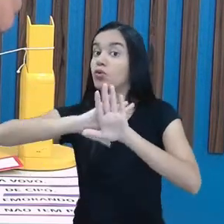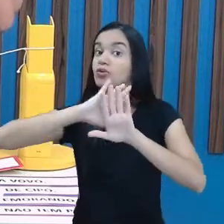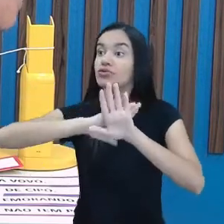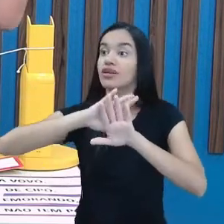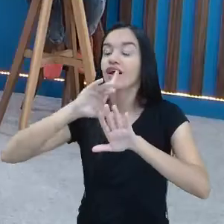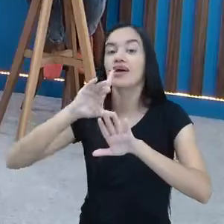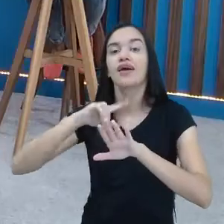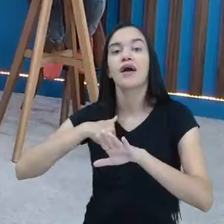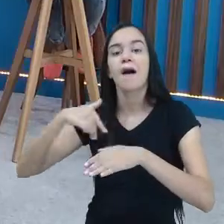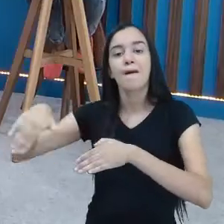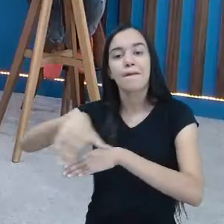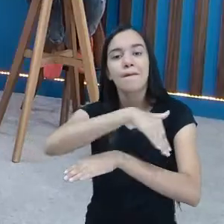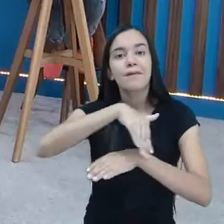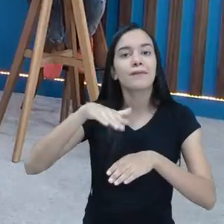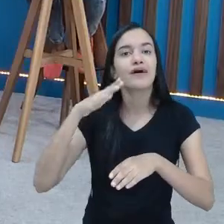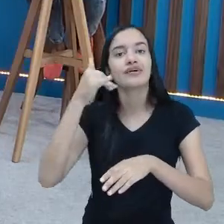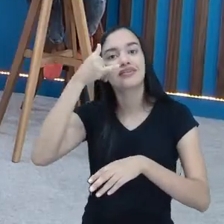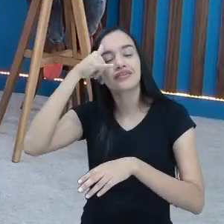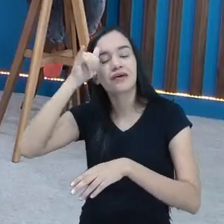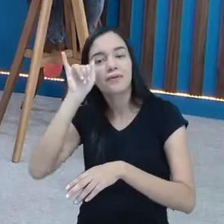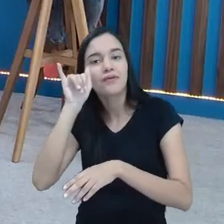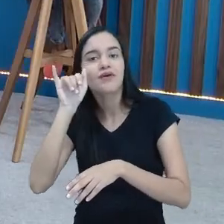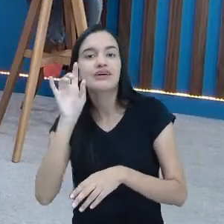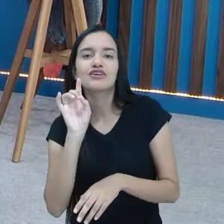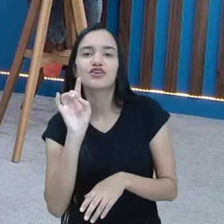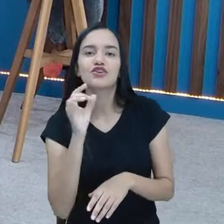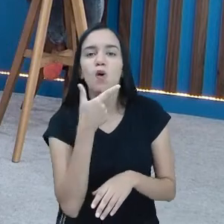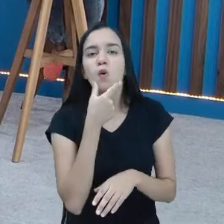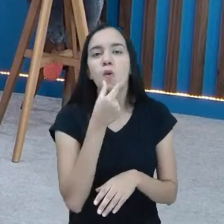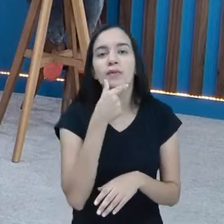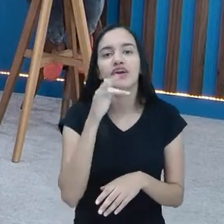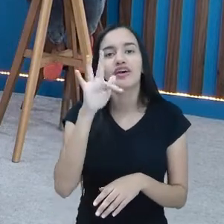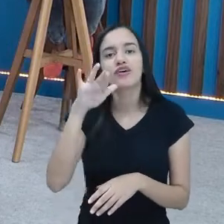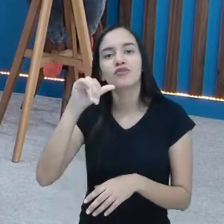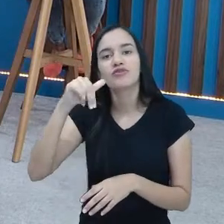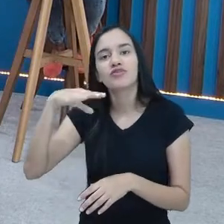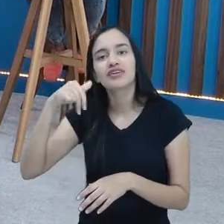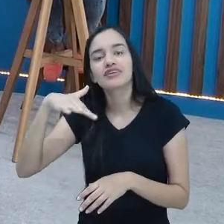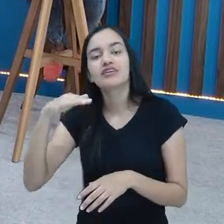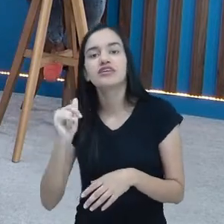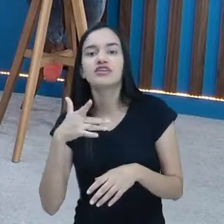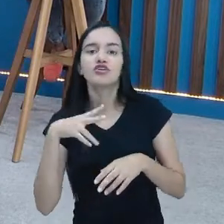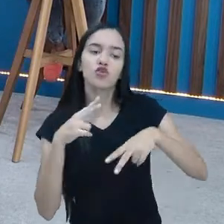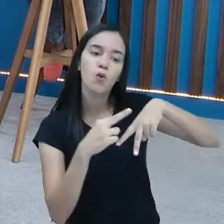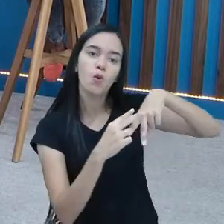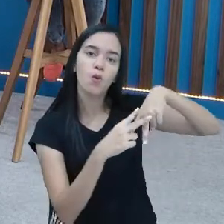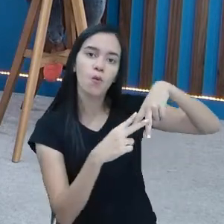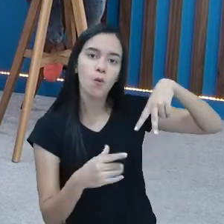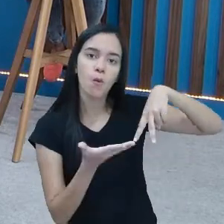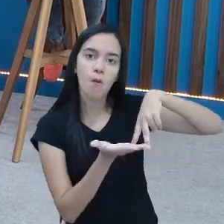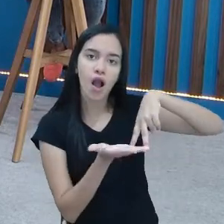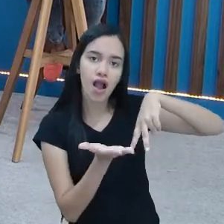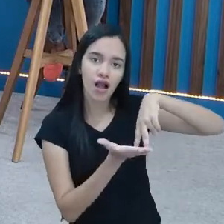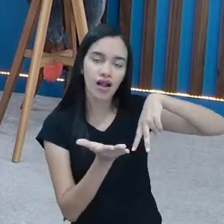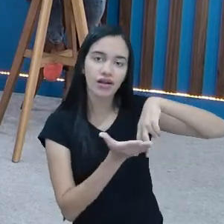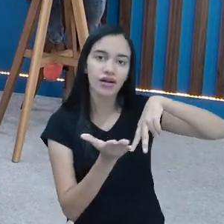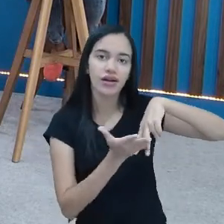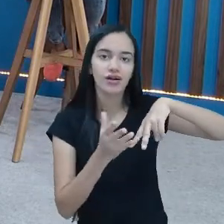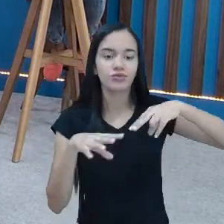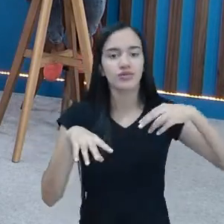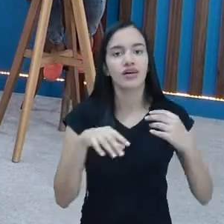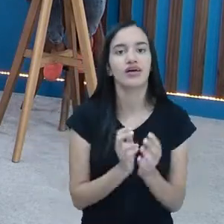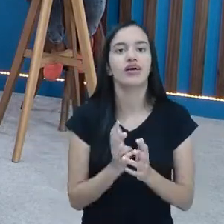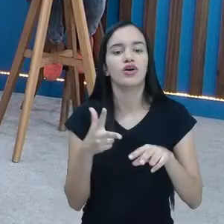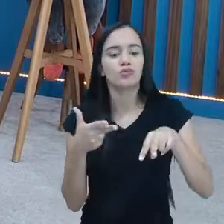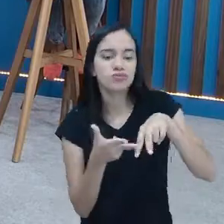Passa a boi, passa a boiada. Só não passa o seu Francisco com a calça remendada. Aí depois já tem a versão da menina de